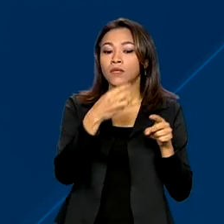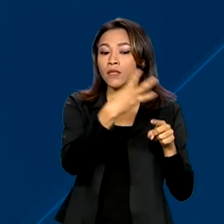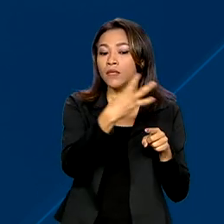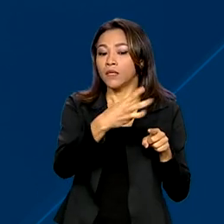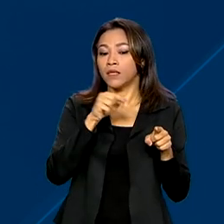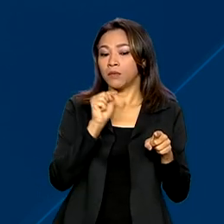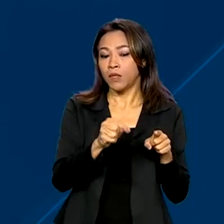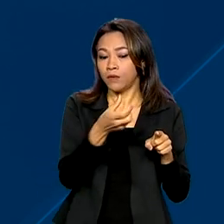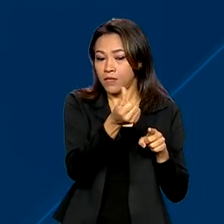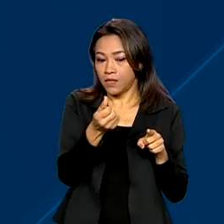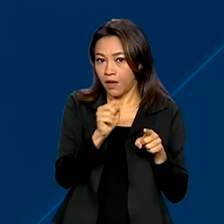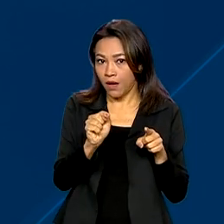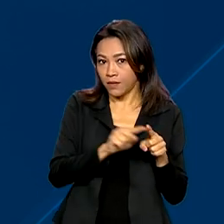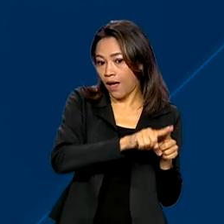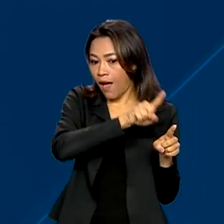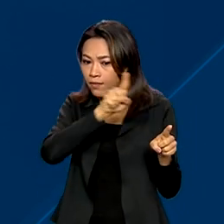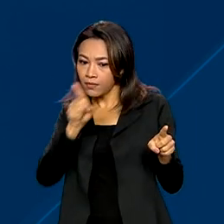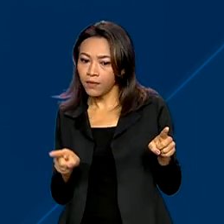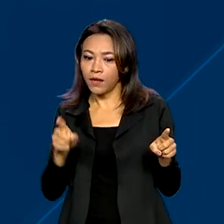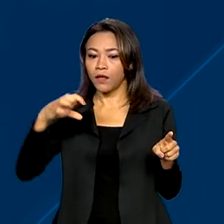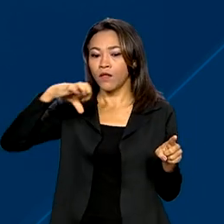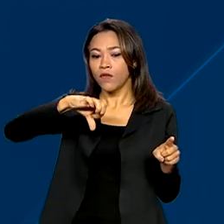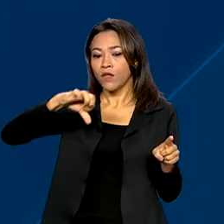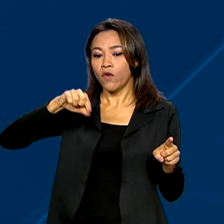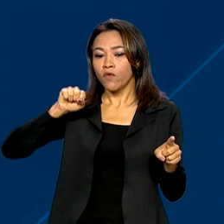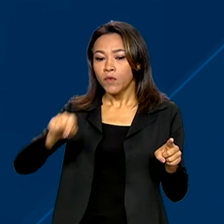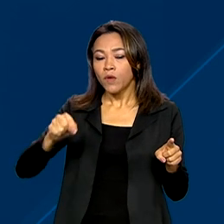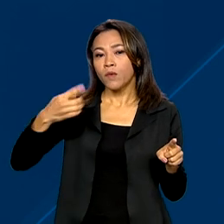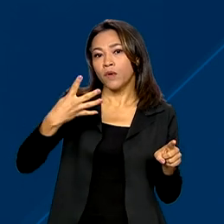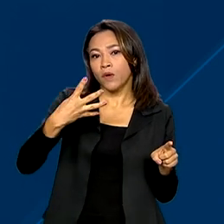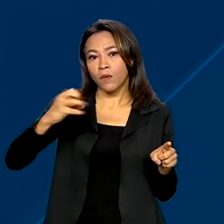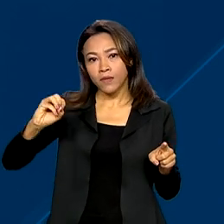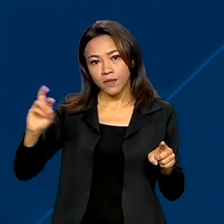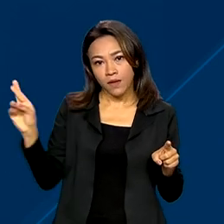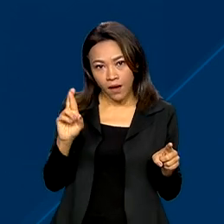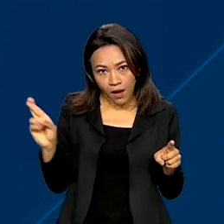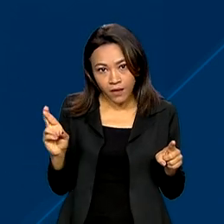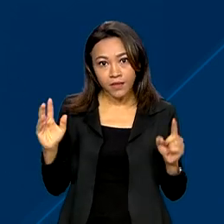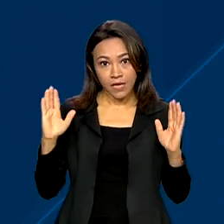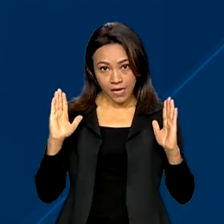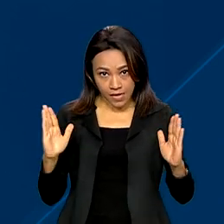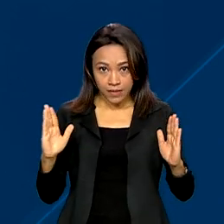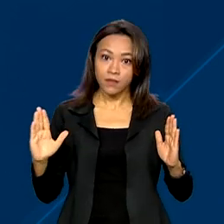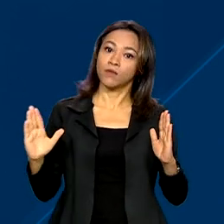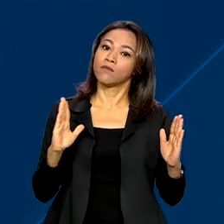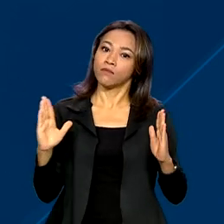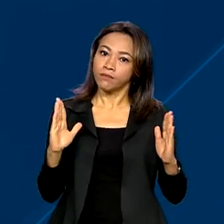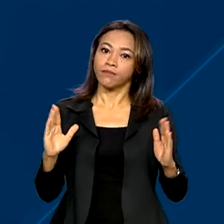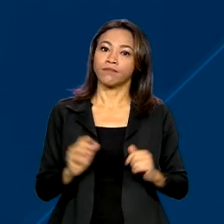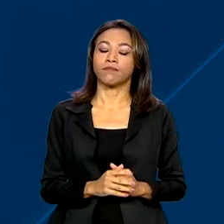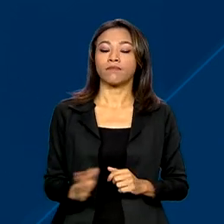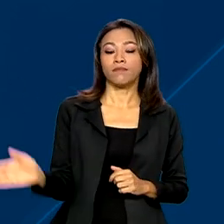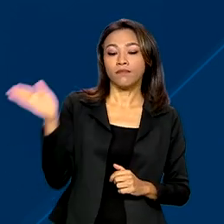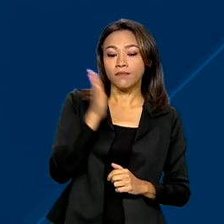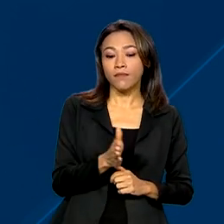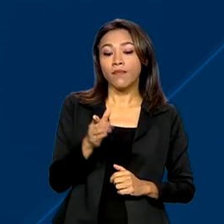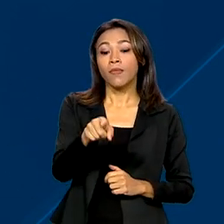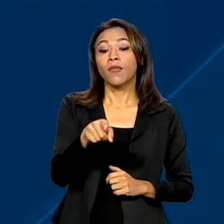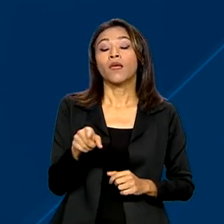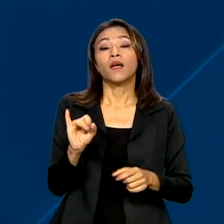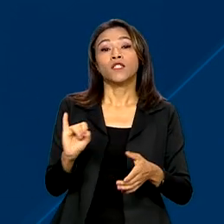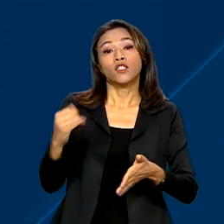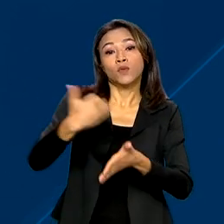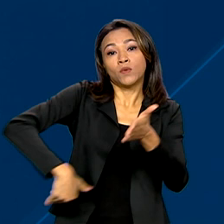e 600 reais a 99 mil e 400 reais no preço final dos veículos. O valor da isenção